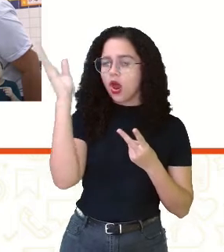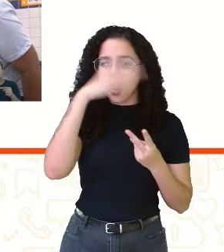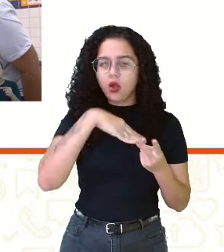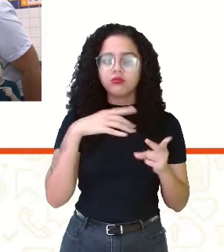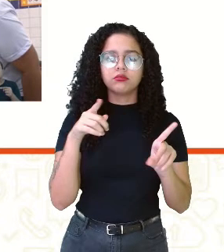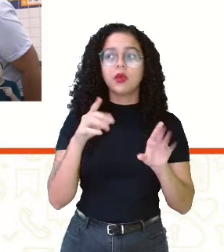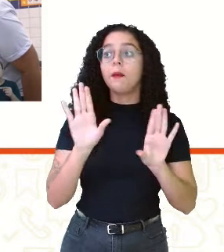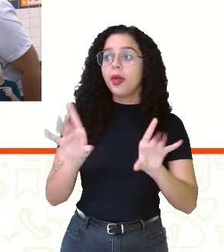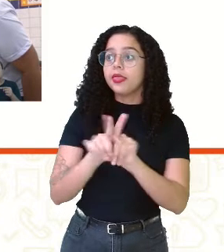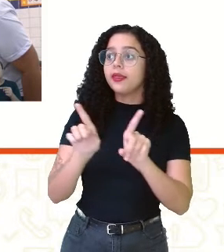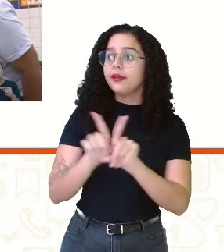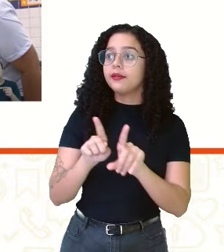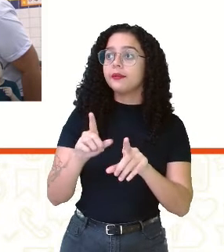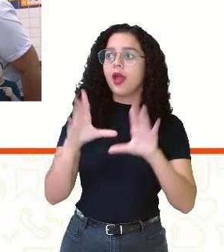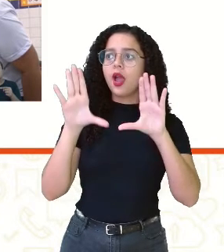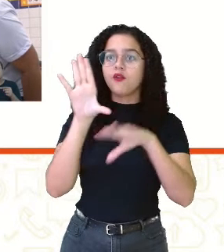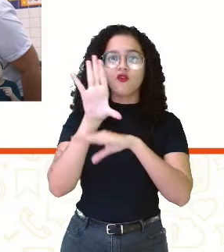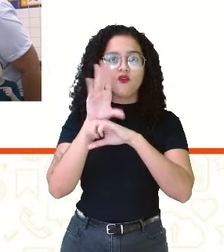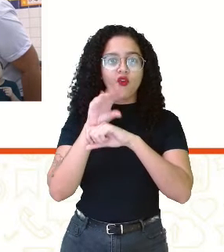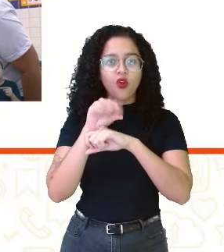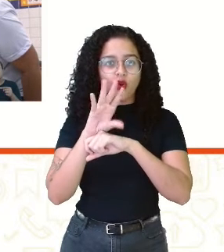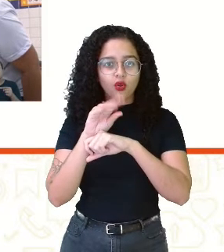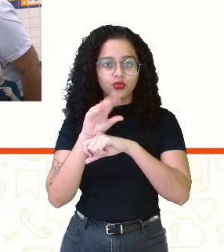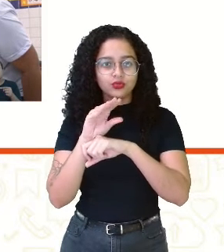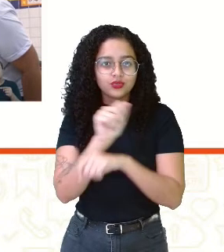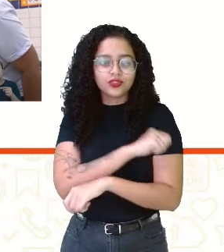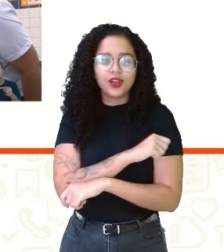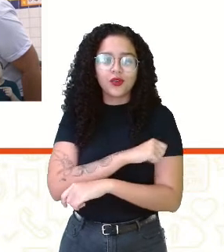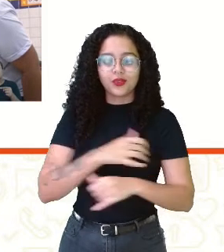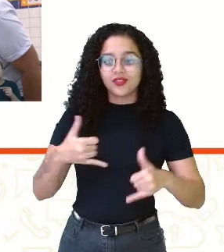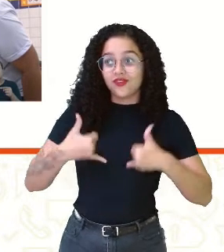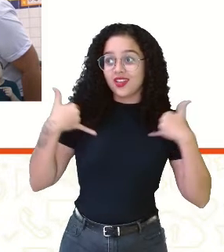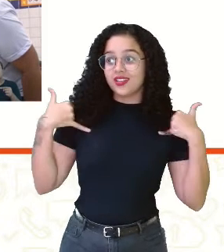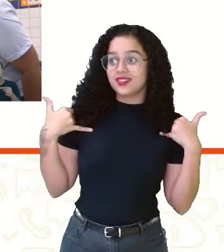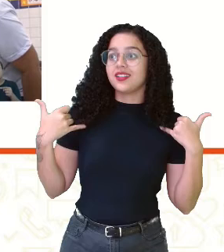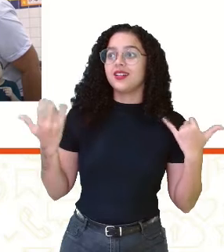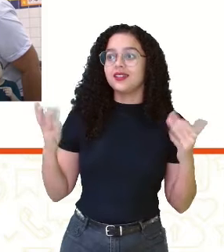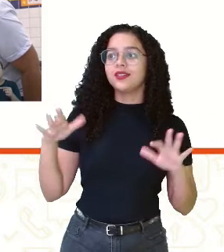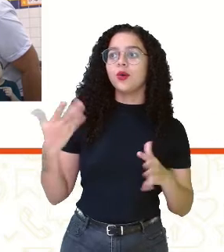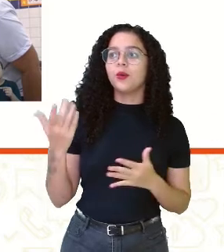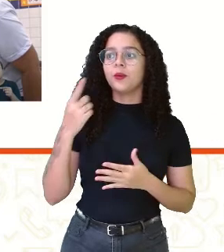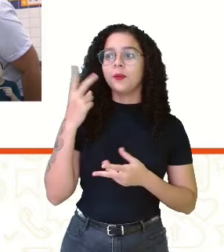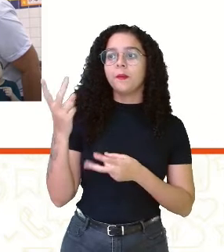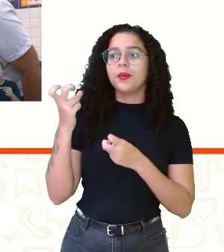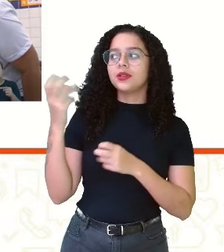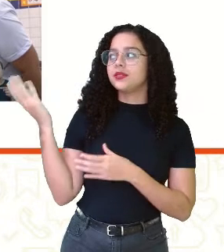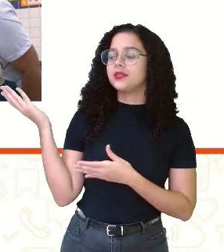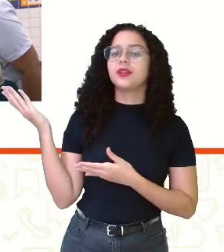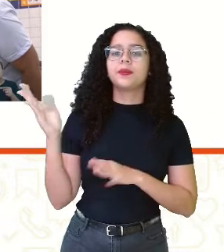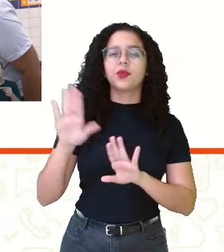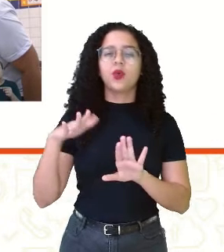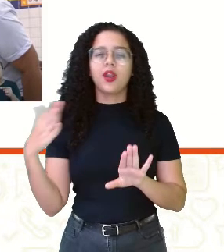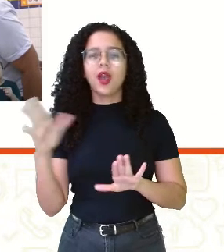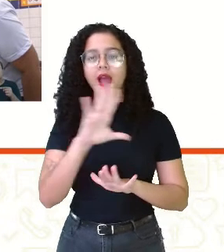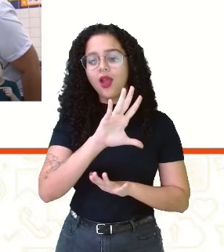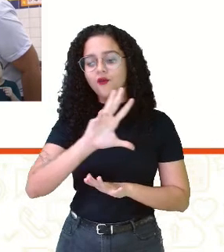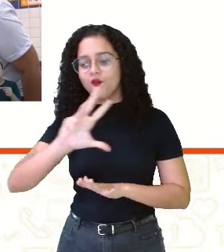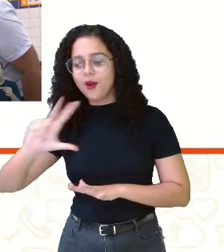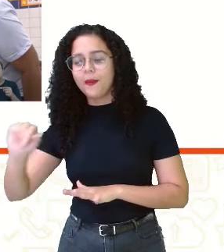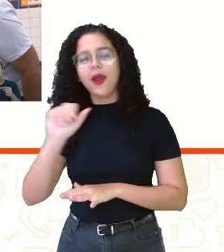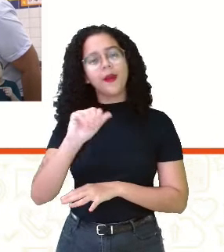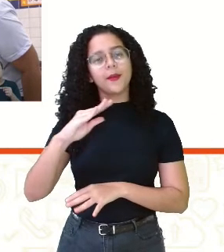ali a foto dos estudantes como aniversariantes. Temos ao lado dela ali o alfabeto